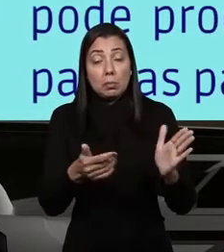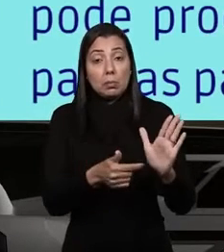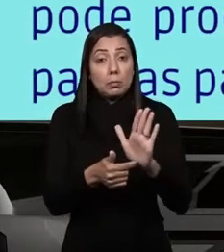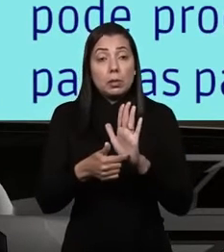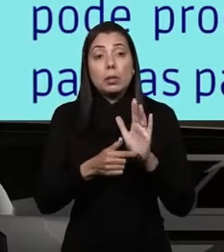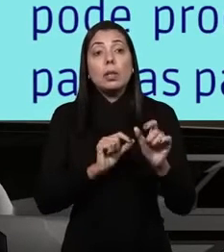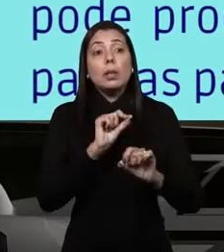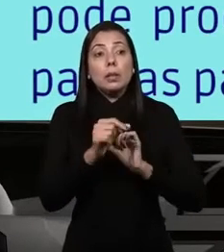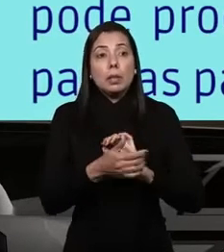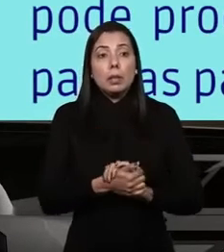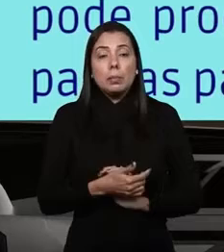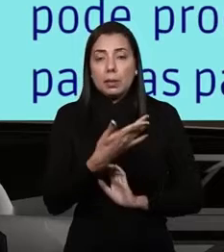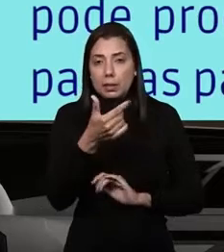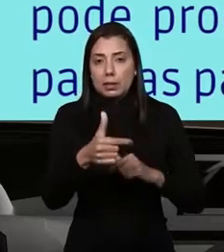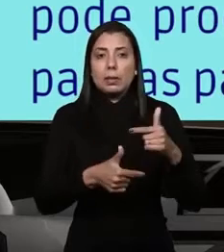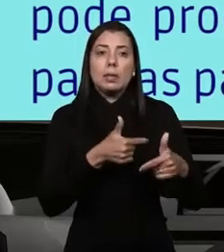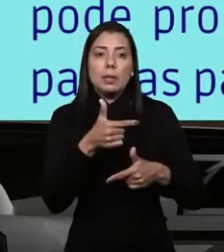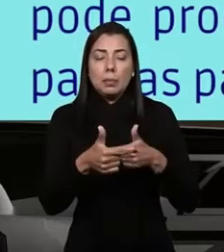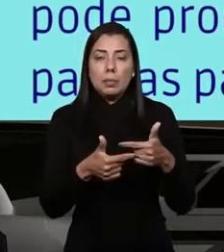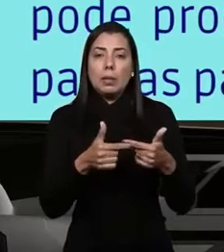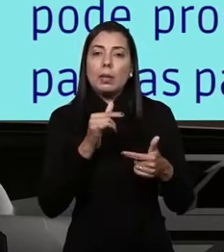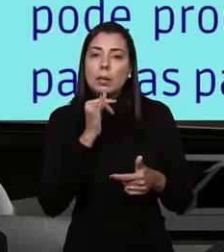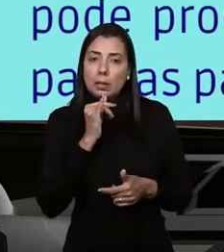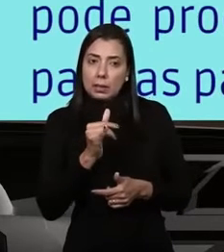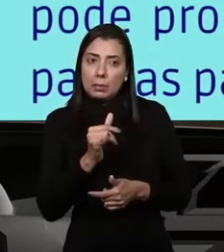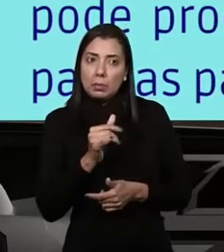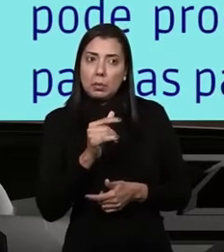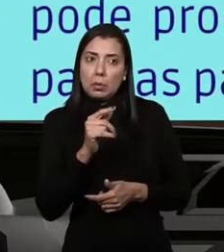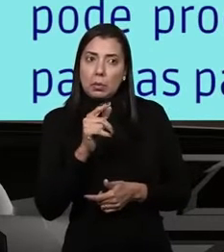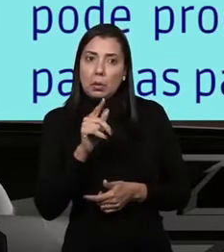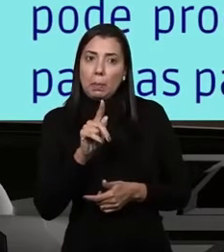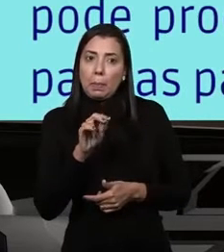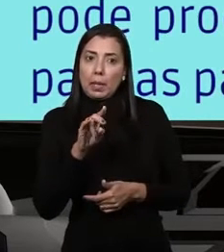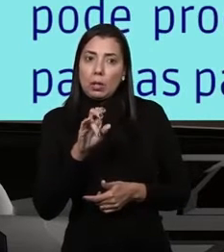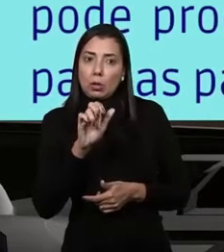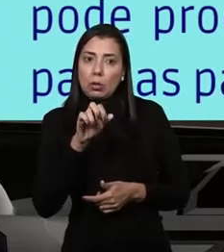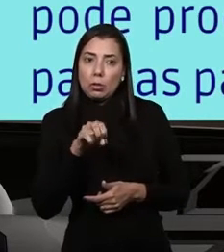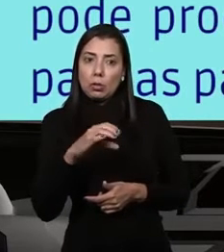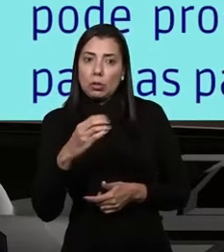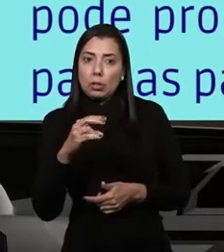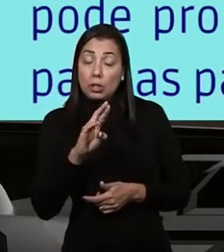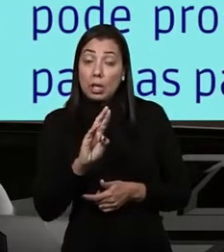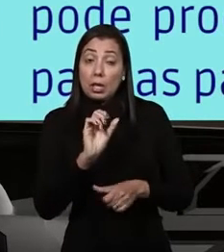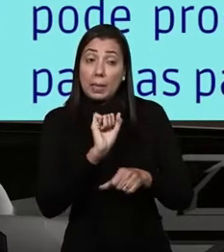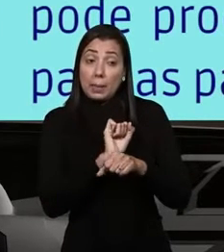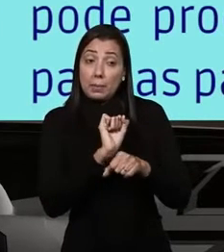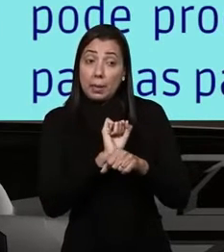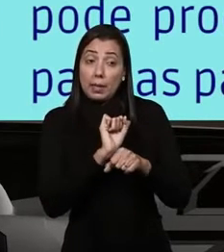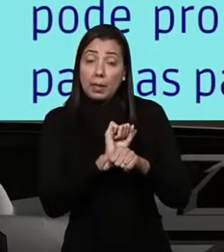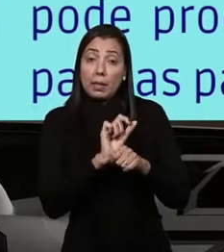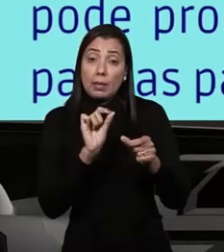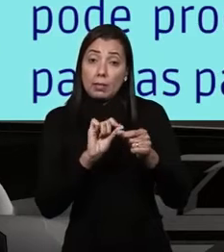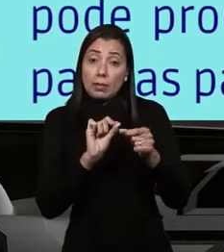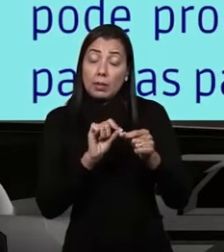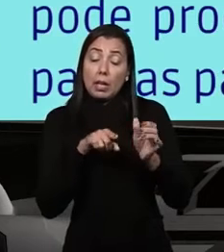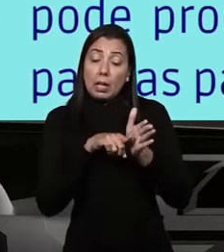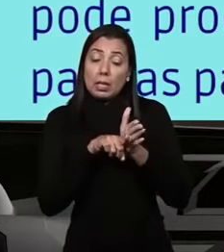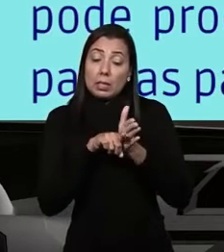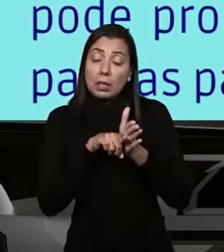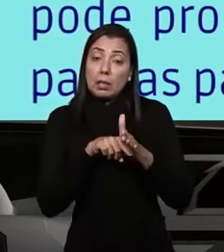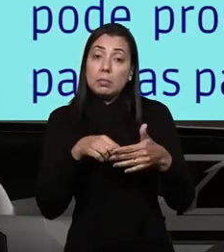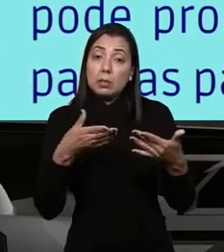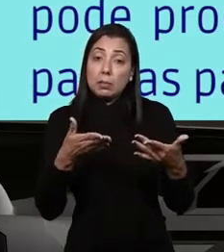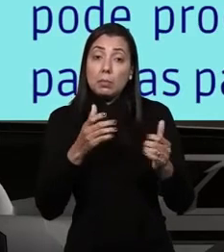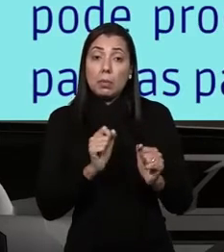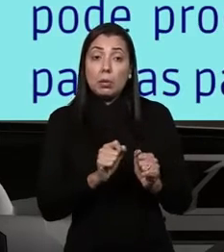trabalho, como, por exemplo, Pinochet 2016, falando que o elevado tempo de espera para a realização dos exames diagnósticos